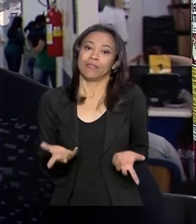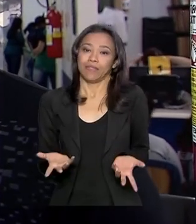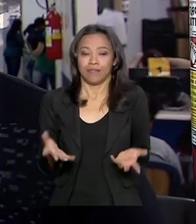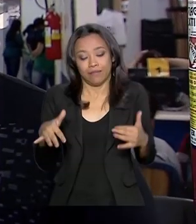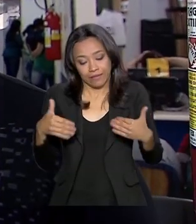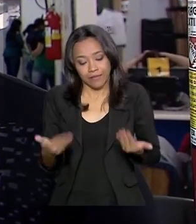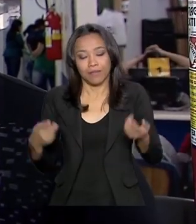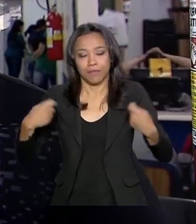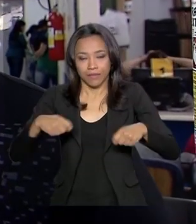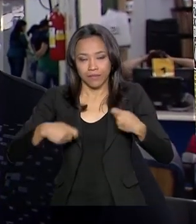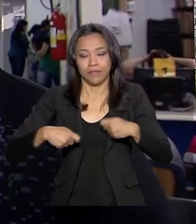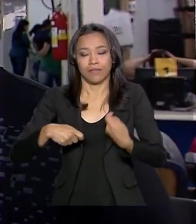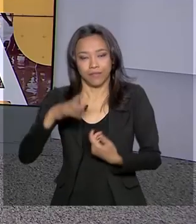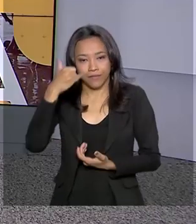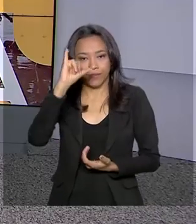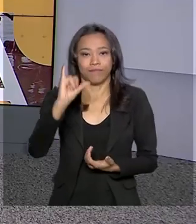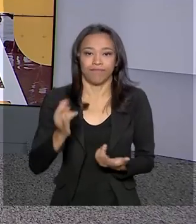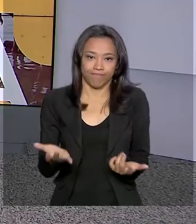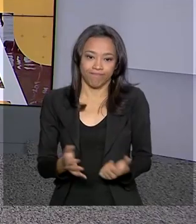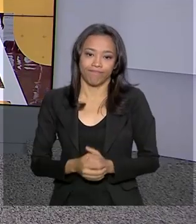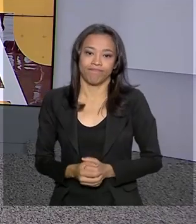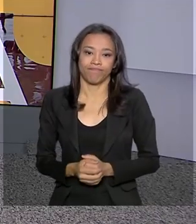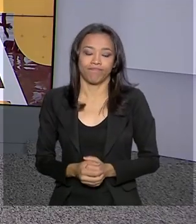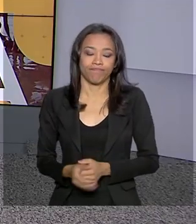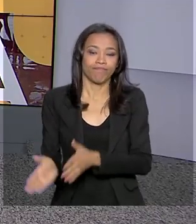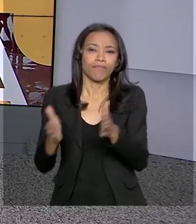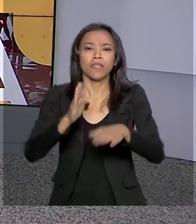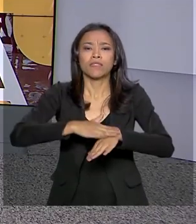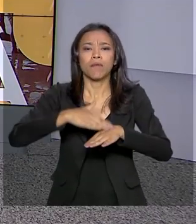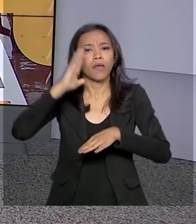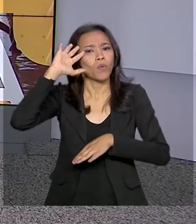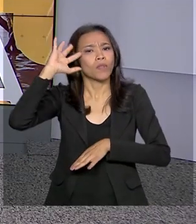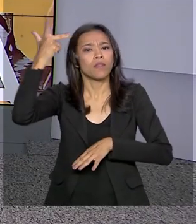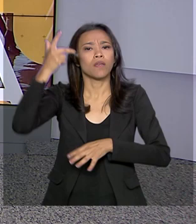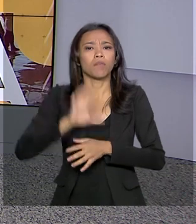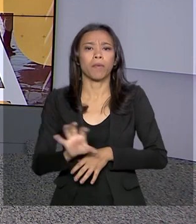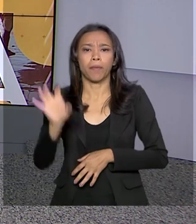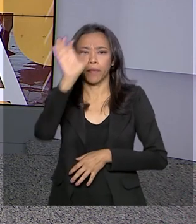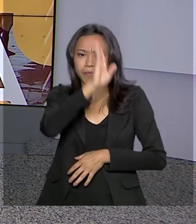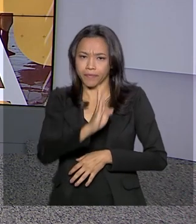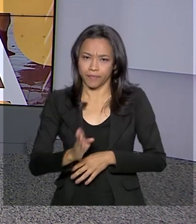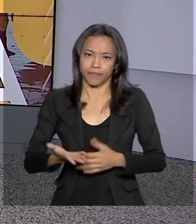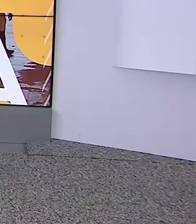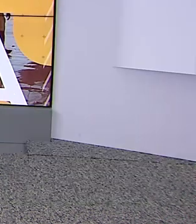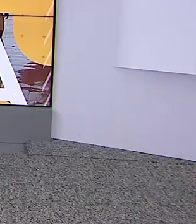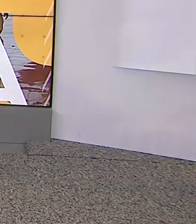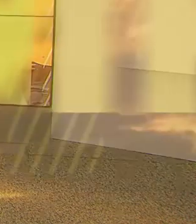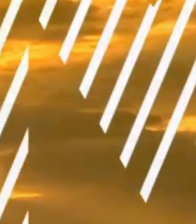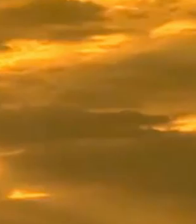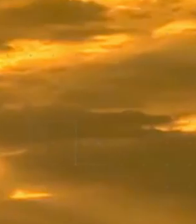Então tem que se prevenir delas, né? Hora de saber como fica o tempo em algumas capitais.